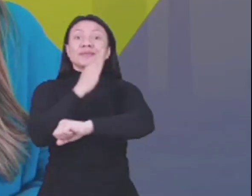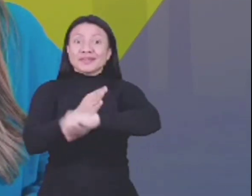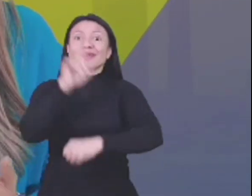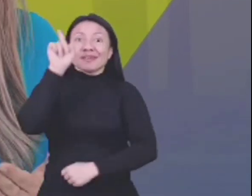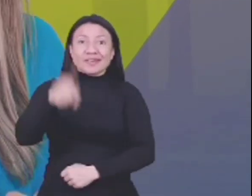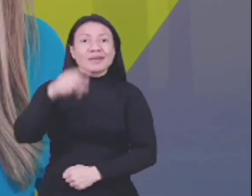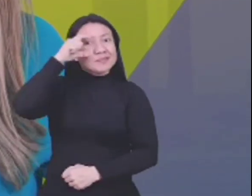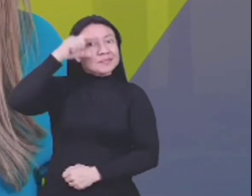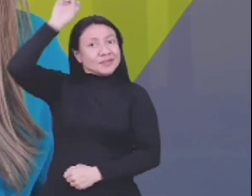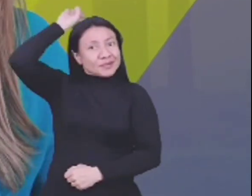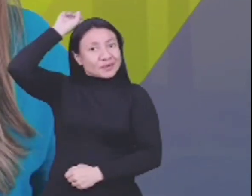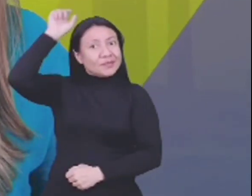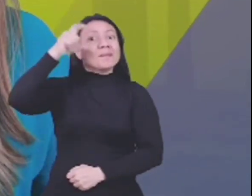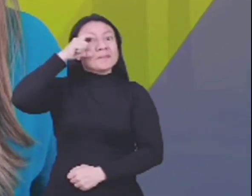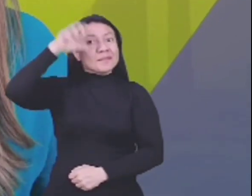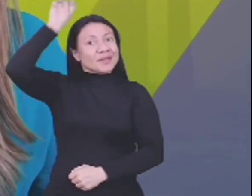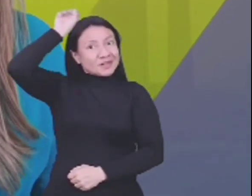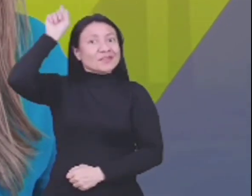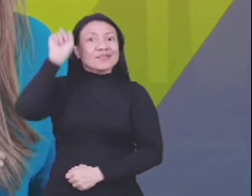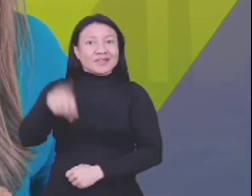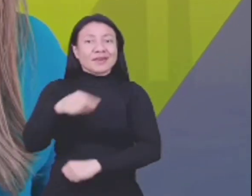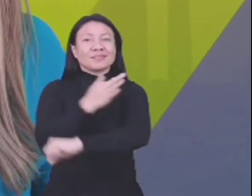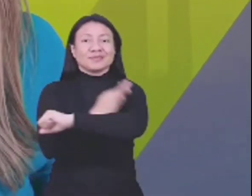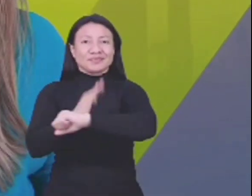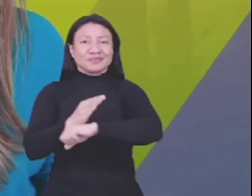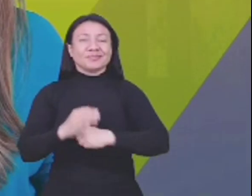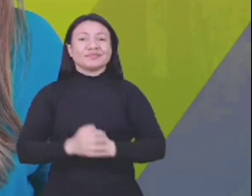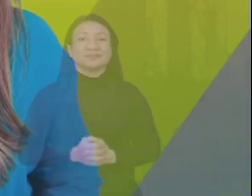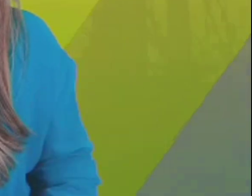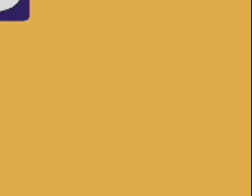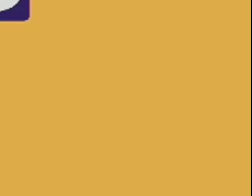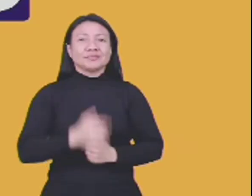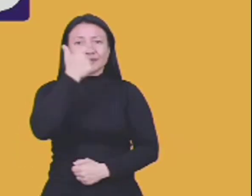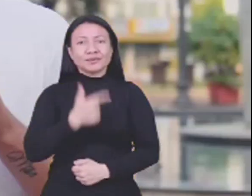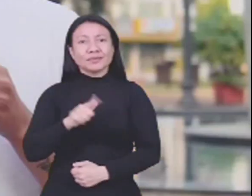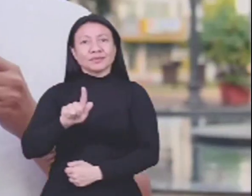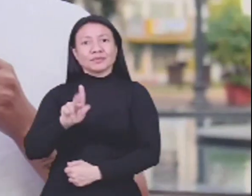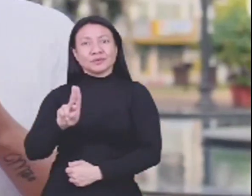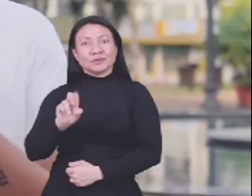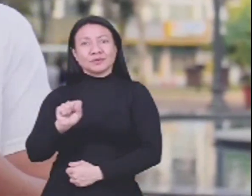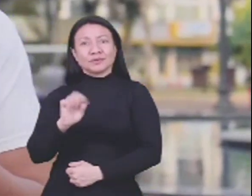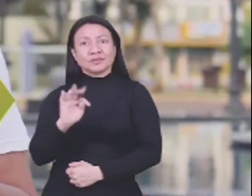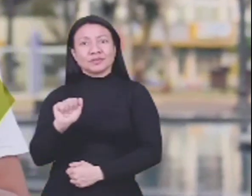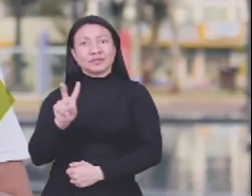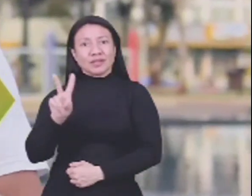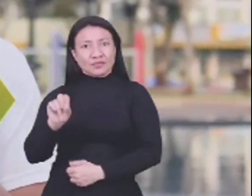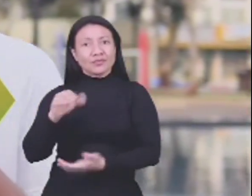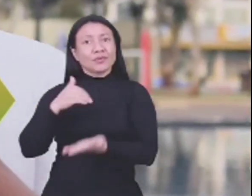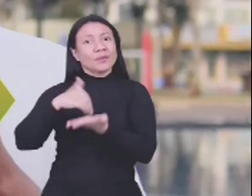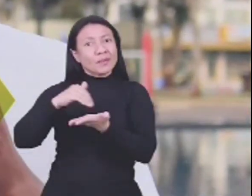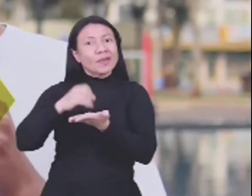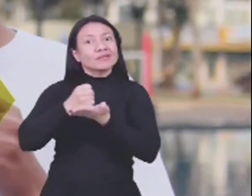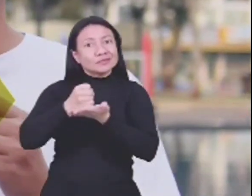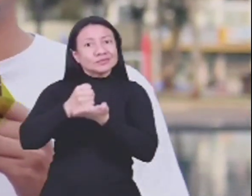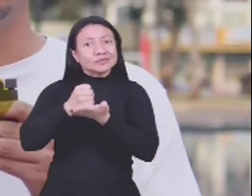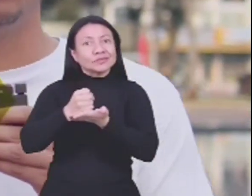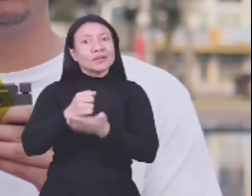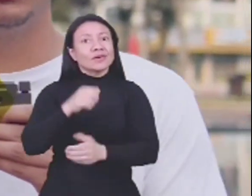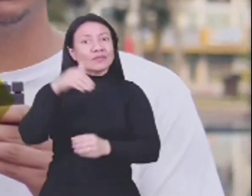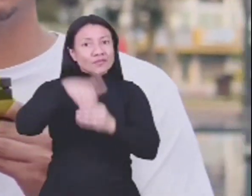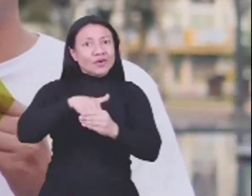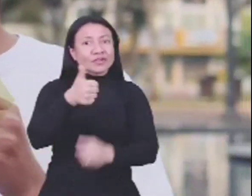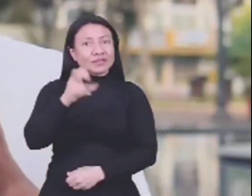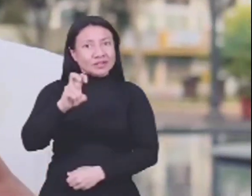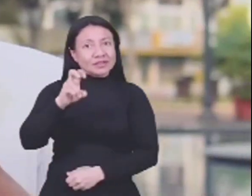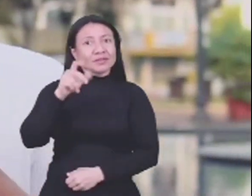que Beltrão é Pedrão e que Pedrão é Beltrão. Eu sou Gustavo Henrique, sou auxiliar de escritório e